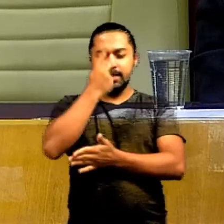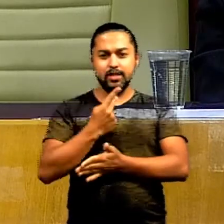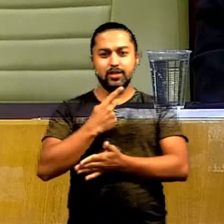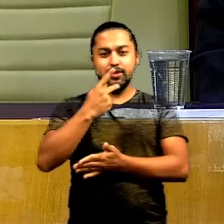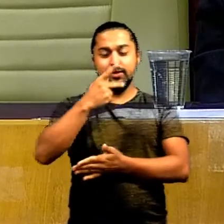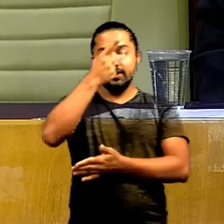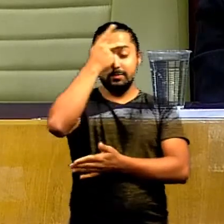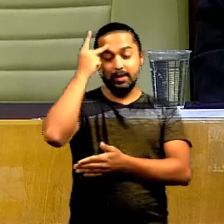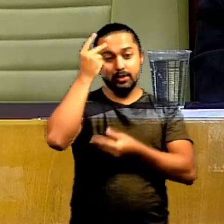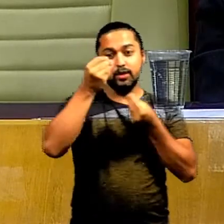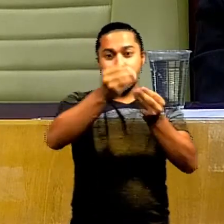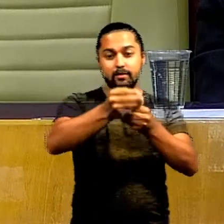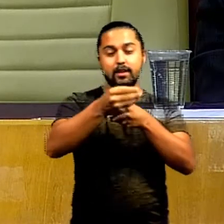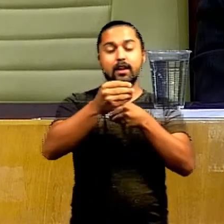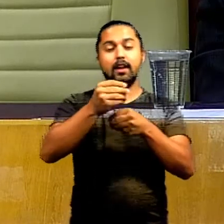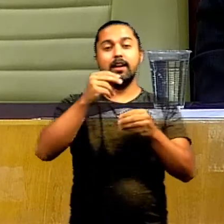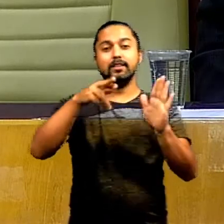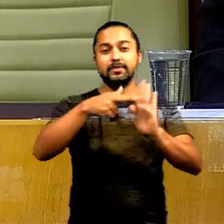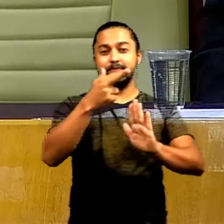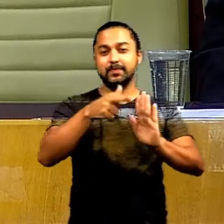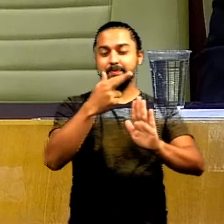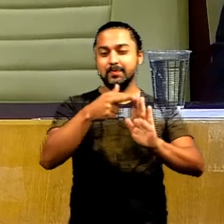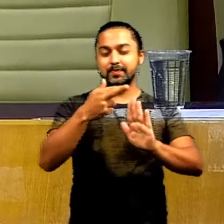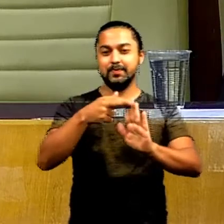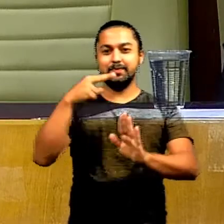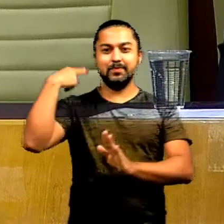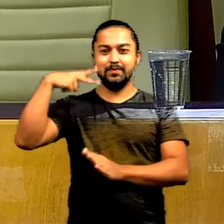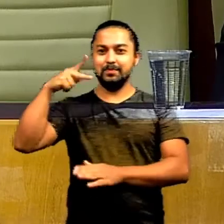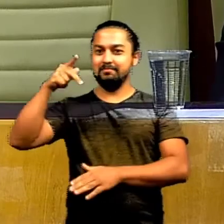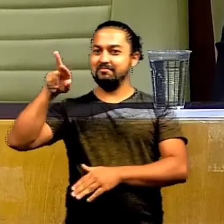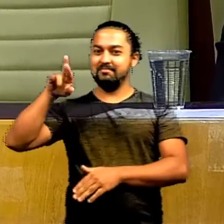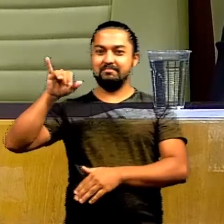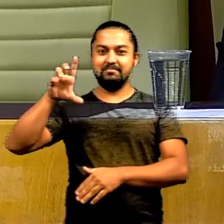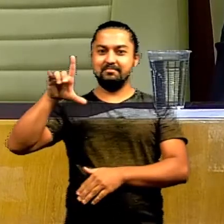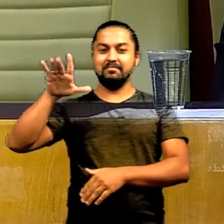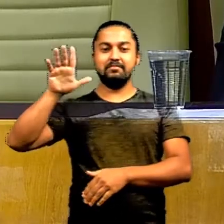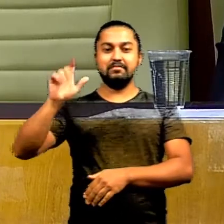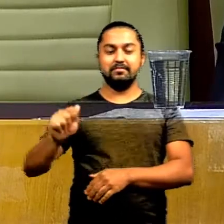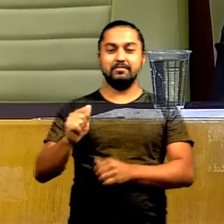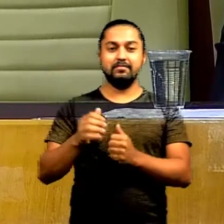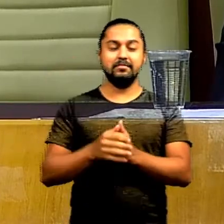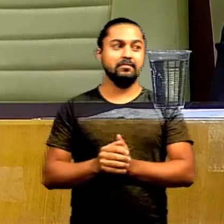de Constituição e Justiça e Redação, pela aprovação. Relator, o vereador, a Priscila TJ.